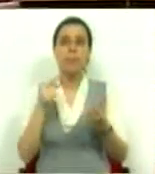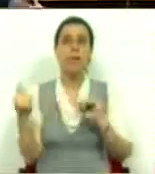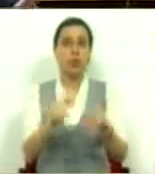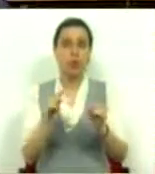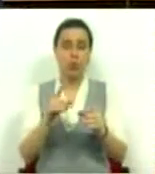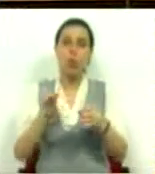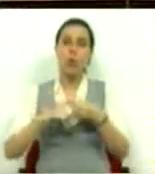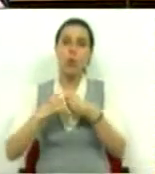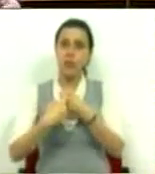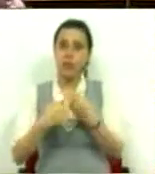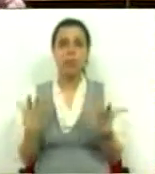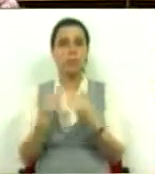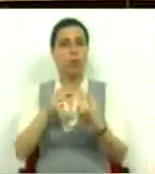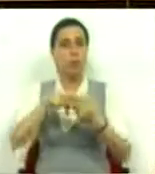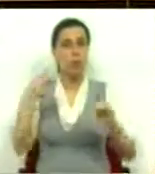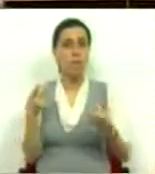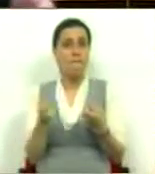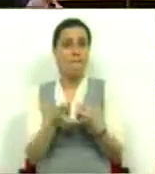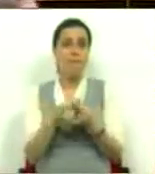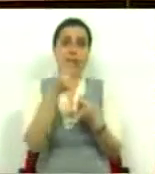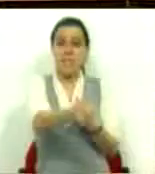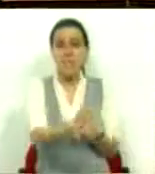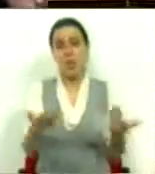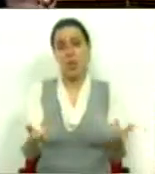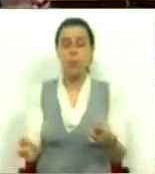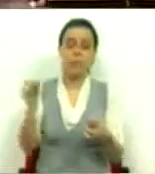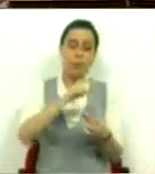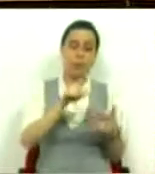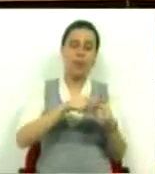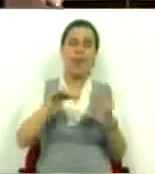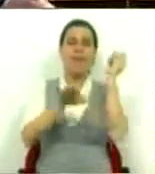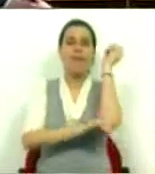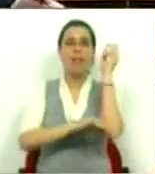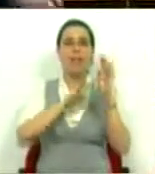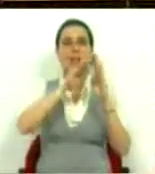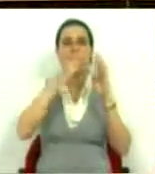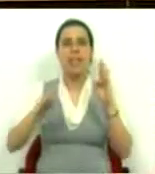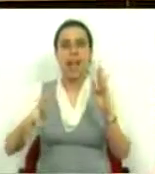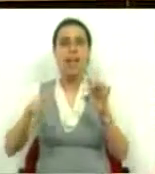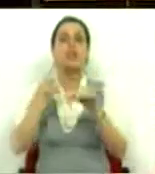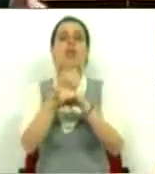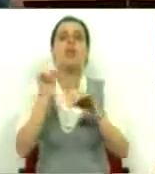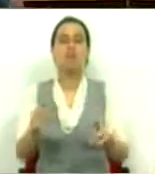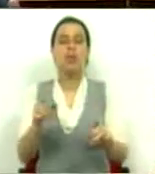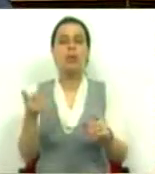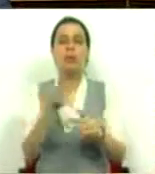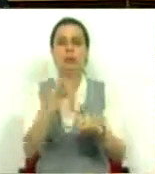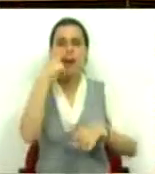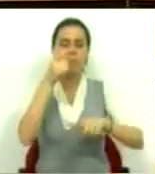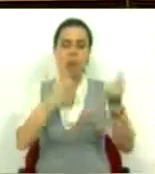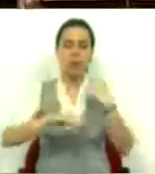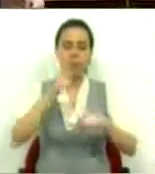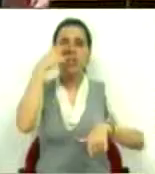discutido em consultação com o município vizinho, e da freguesia das telheiras. Porquê? Porque são movimentos de